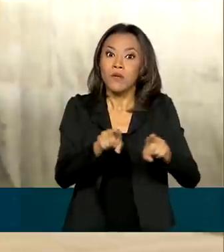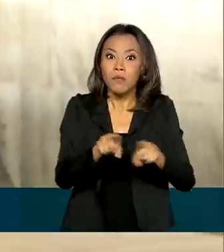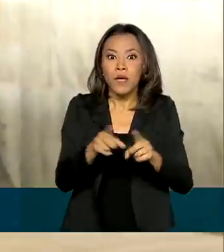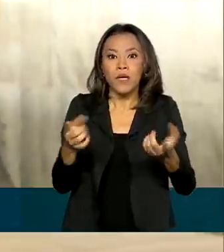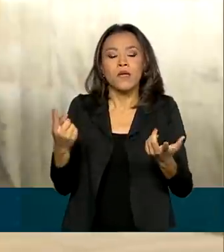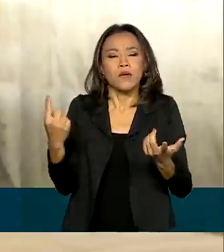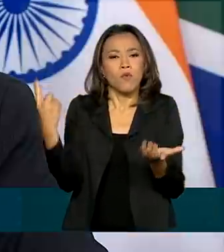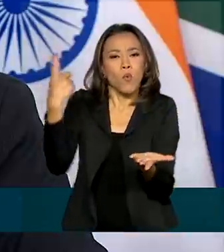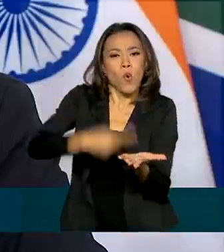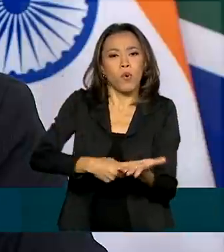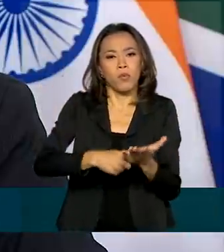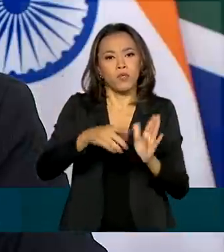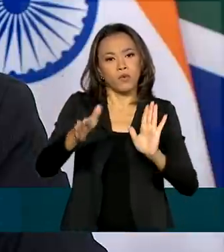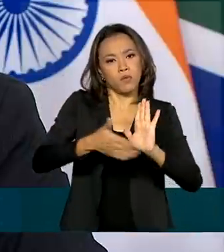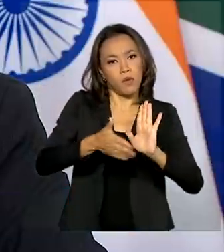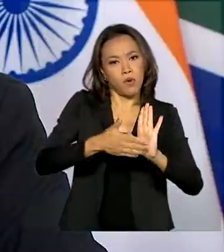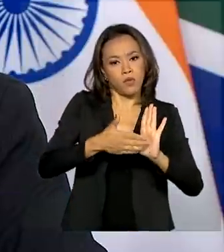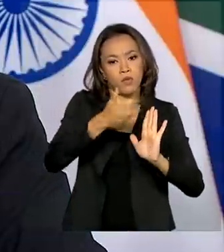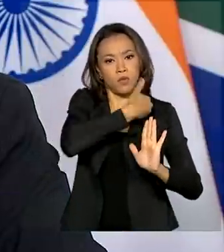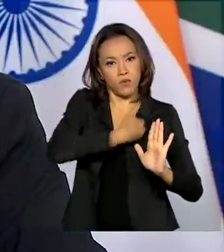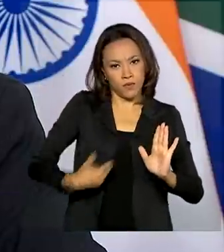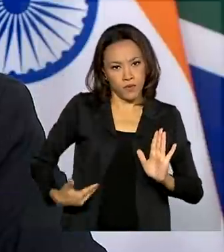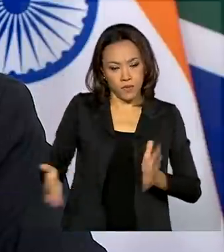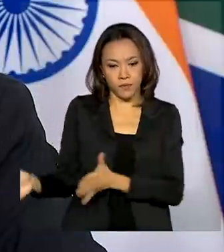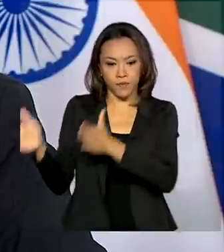reformas do governo. O